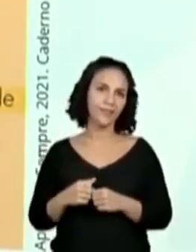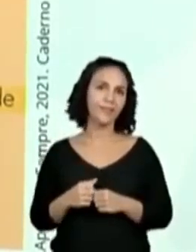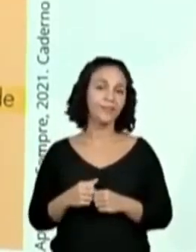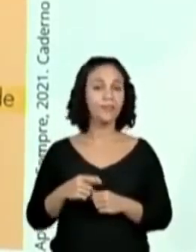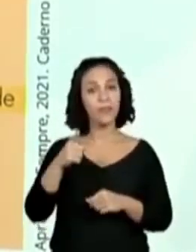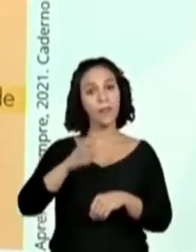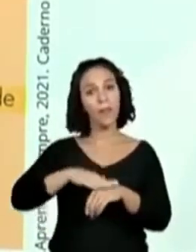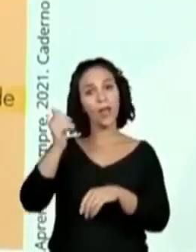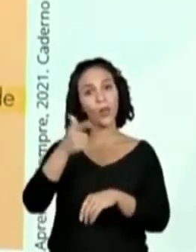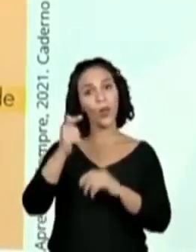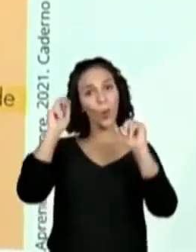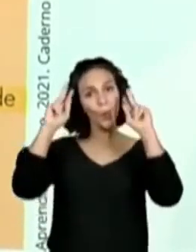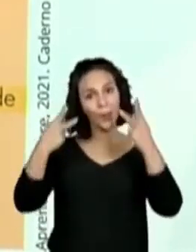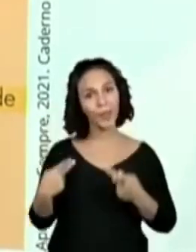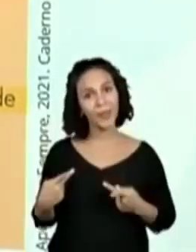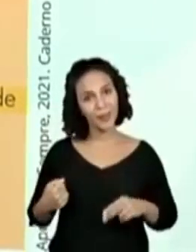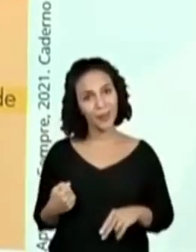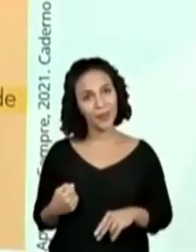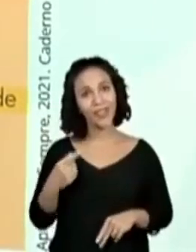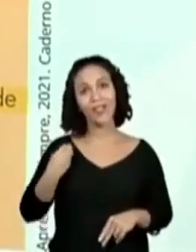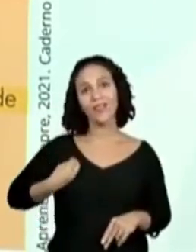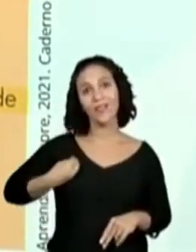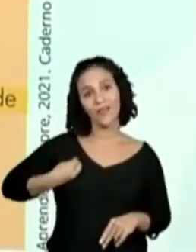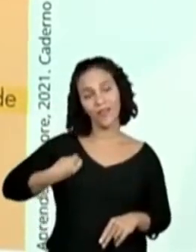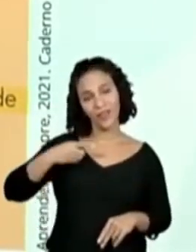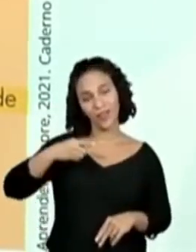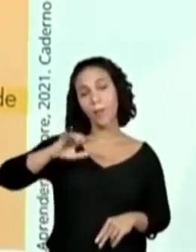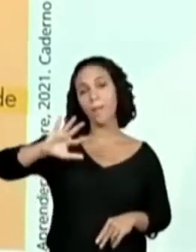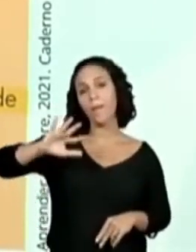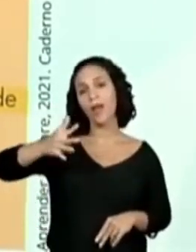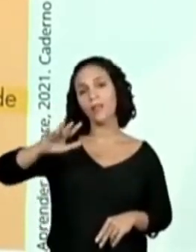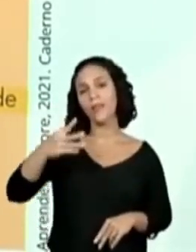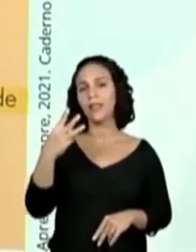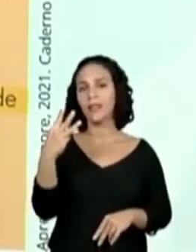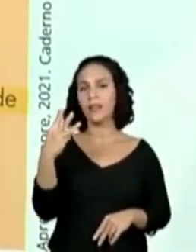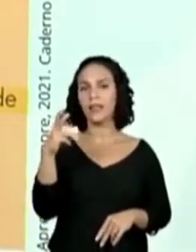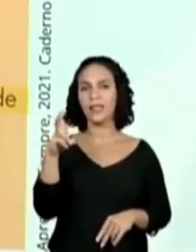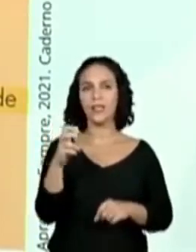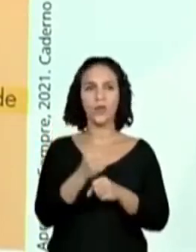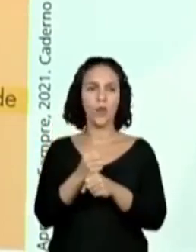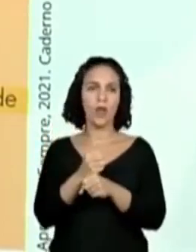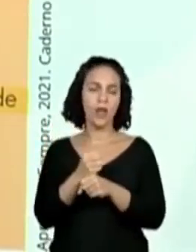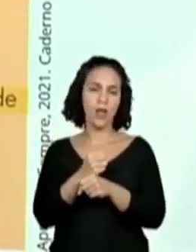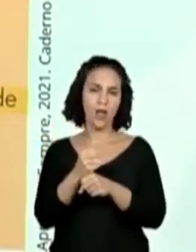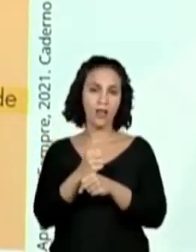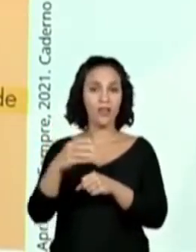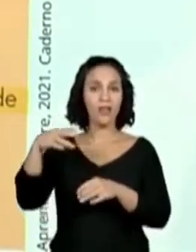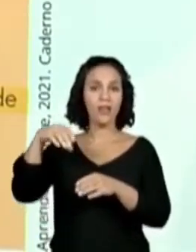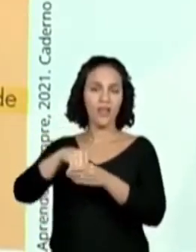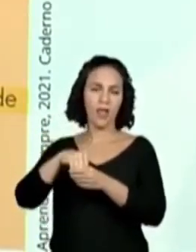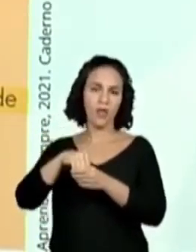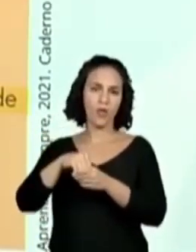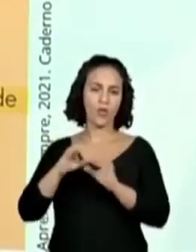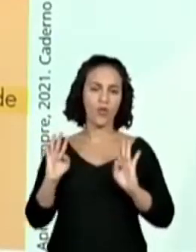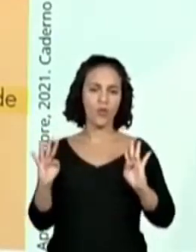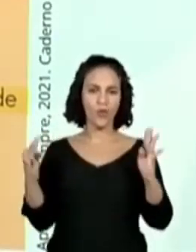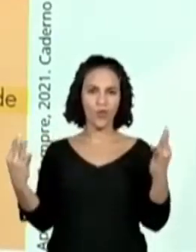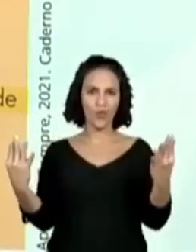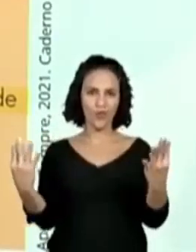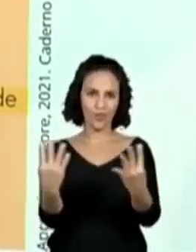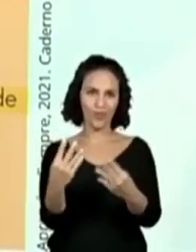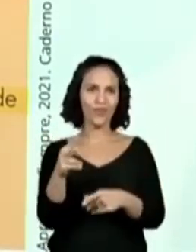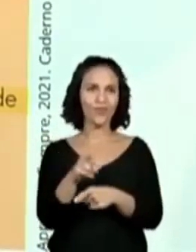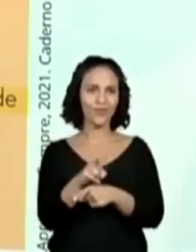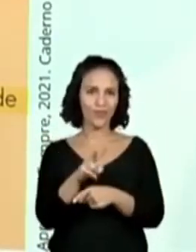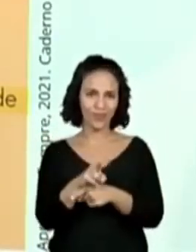um ser humano. E o período de vida aproximado 35 anos, se ela for em cativeiro. Não tive a informação da